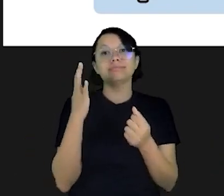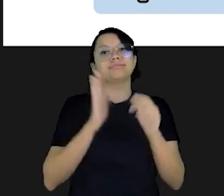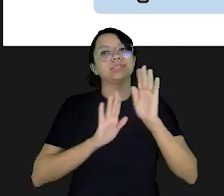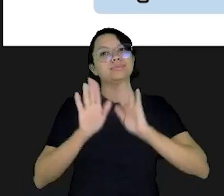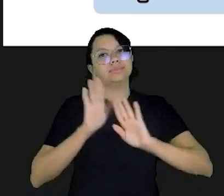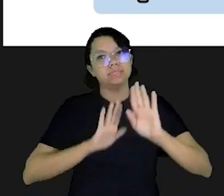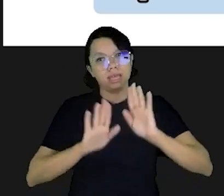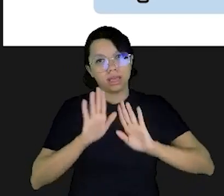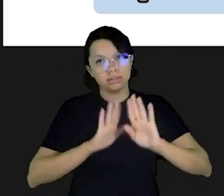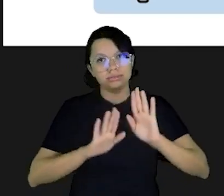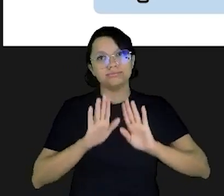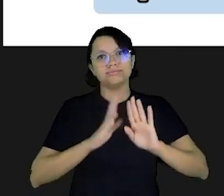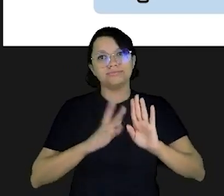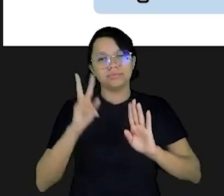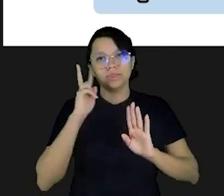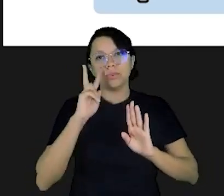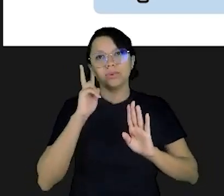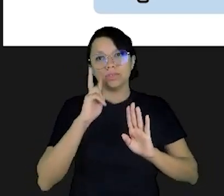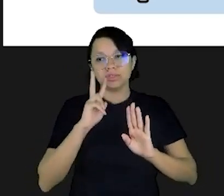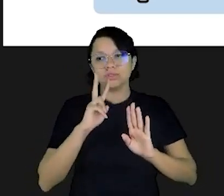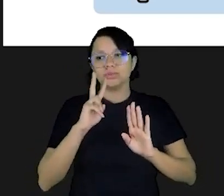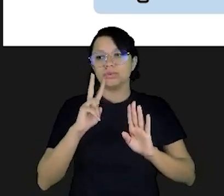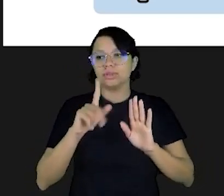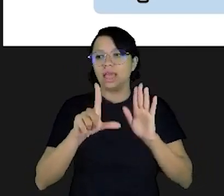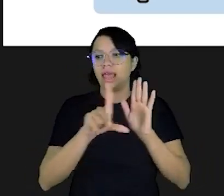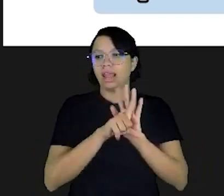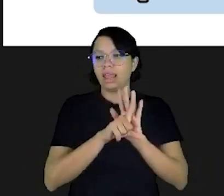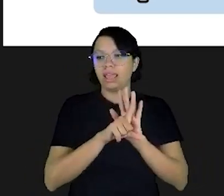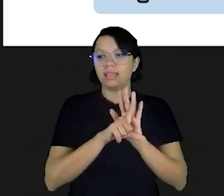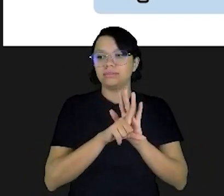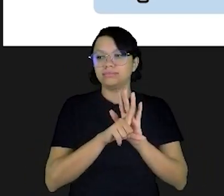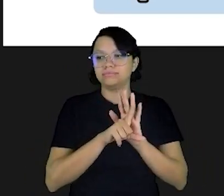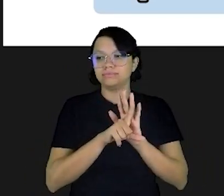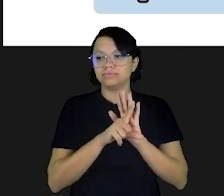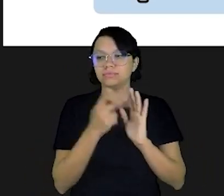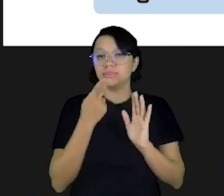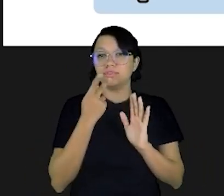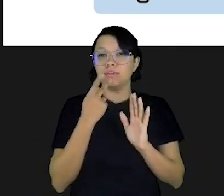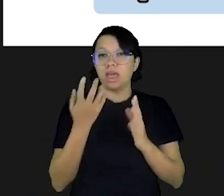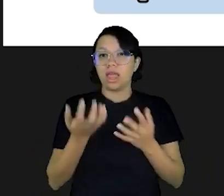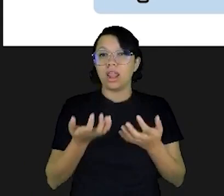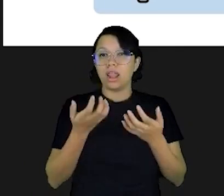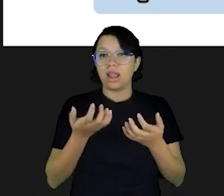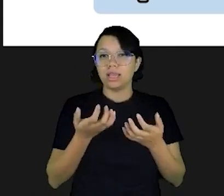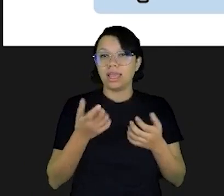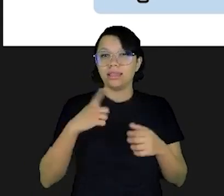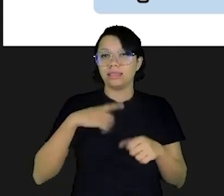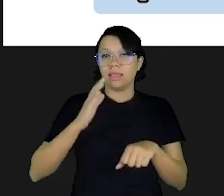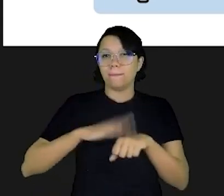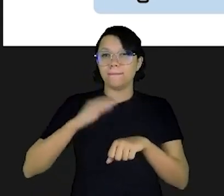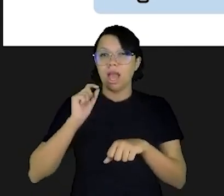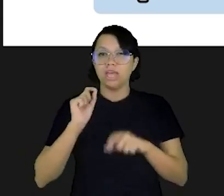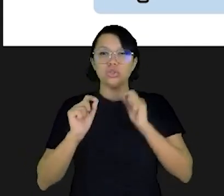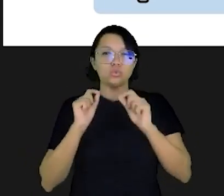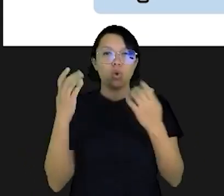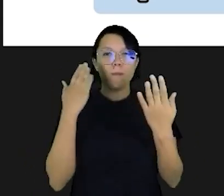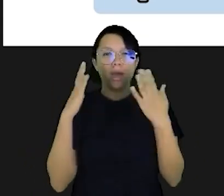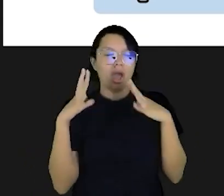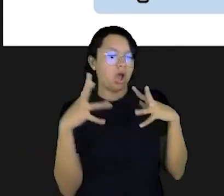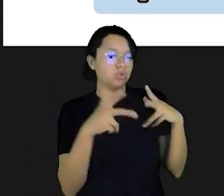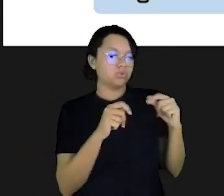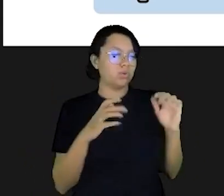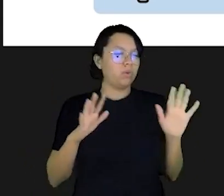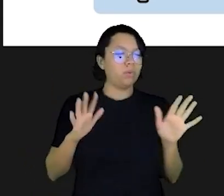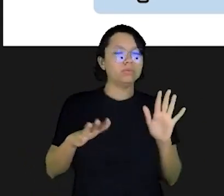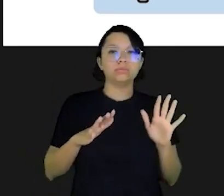muito cuidado com aquela história da lei de Gerson, lá de antigamente, gosta de levar vantagem em tudo, certo? Não, cuidado com